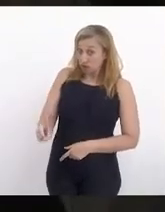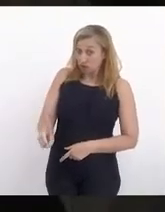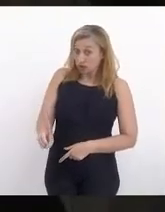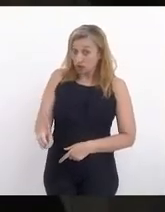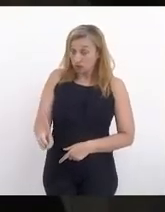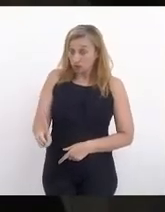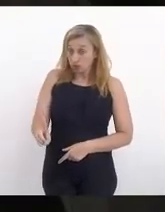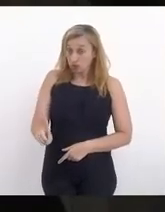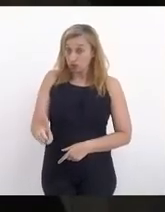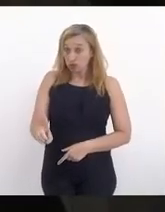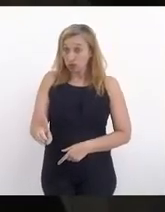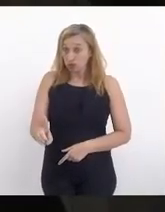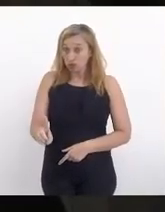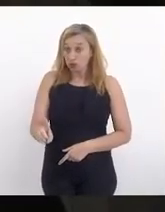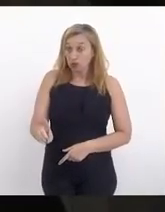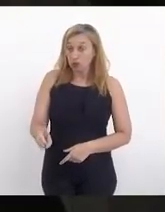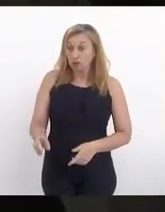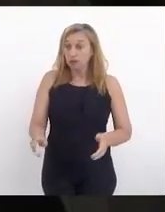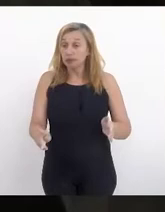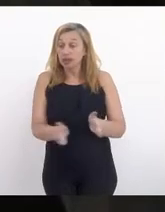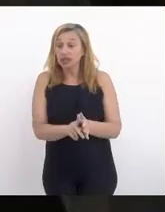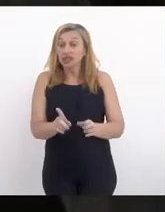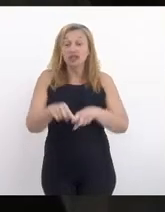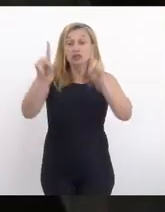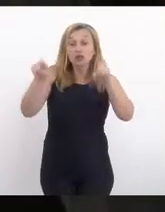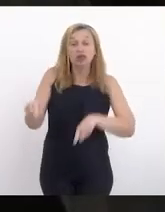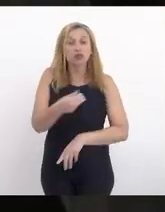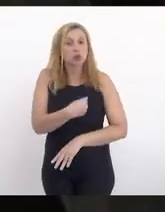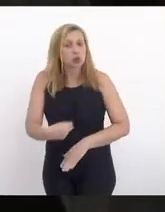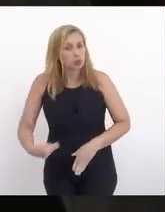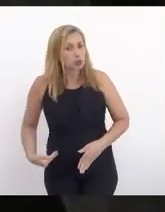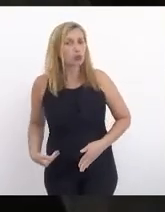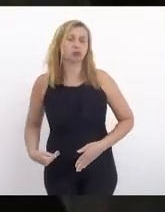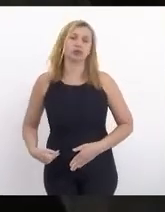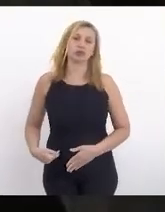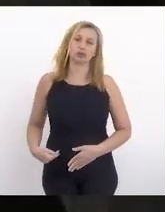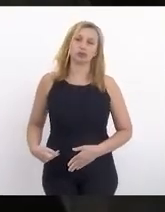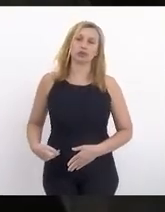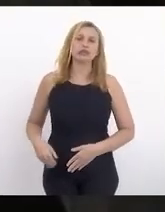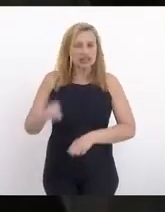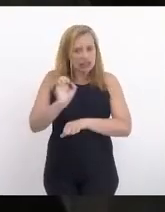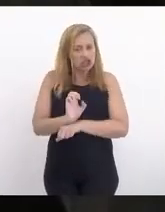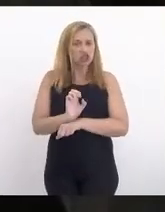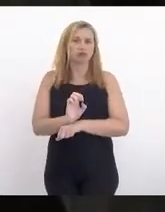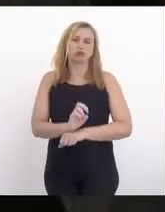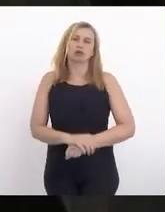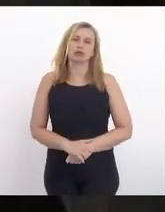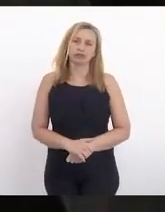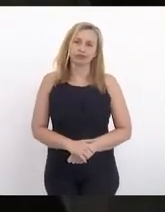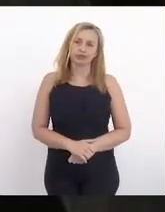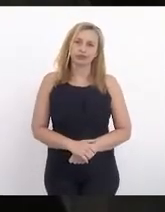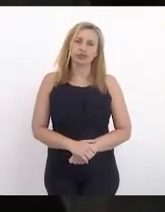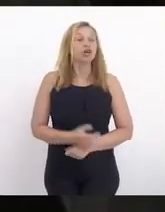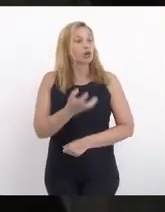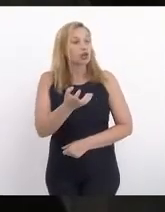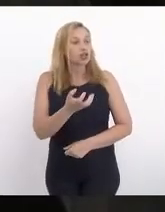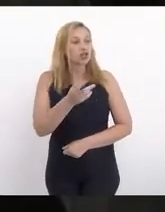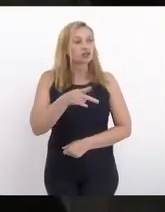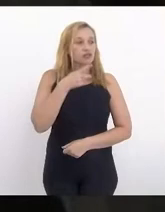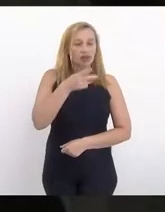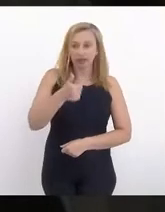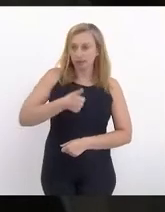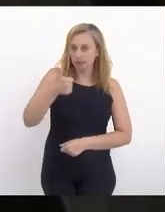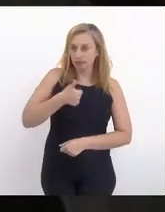consignado é o direito do servidor público estadual. Então, queria fazer essa